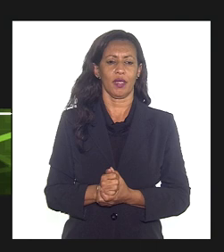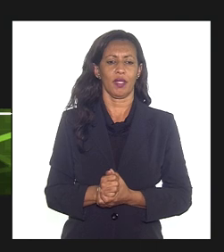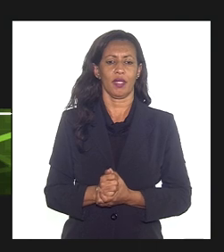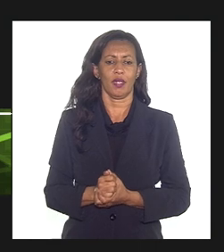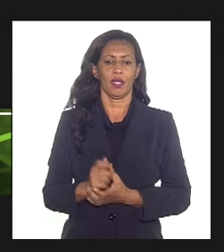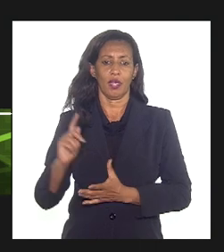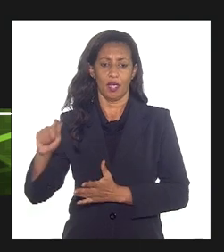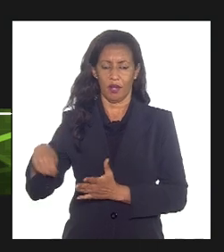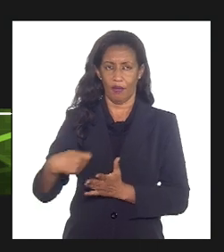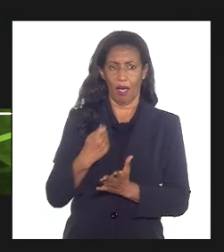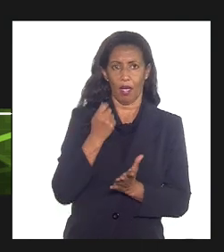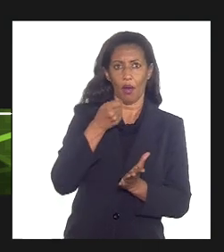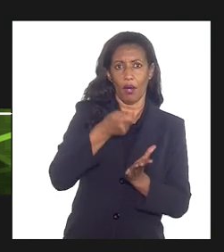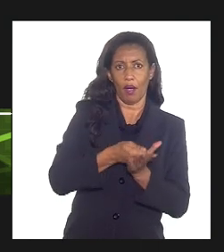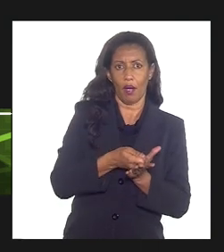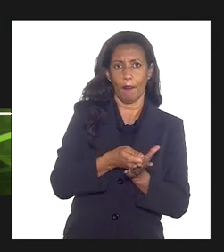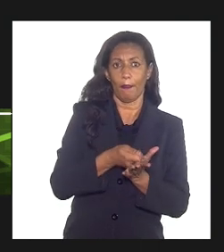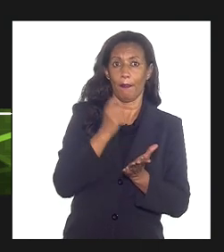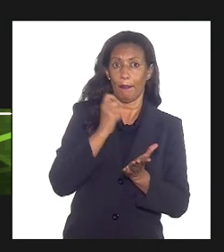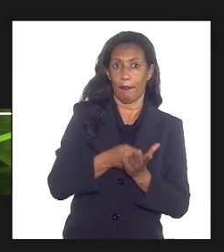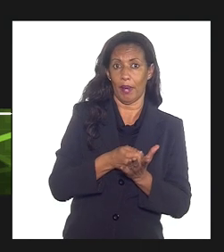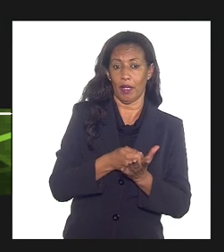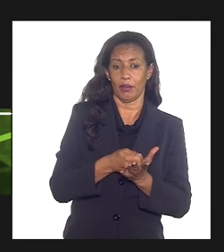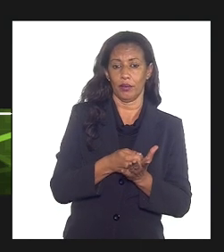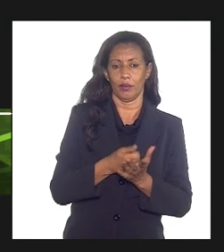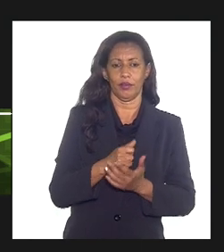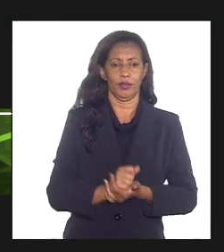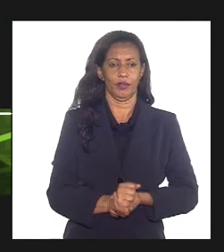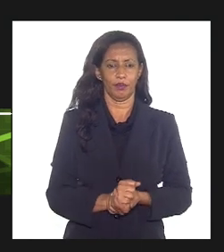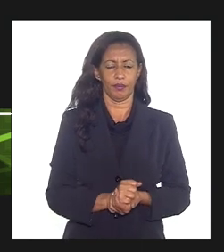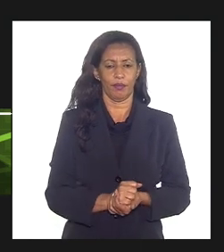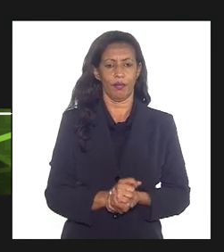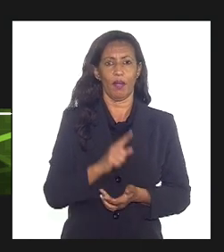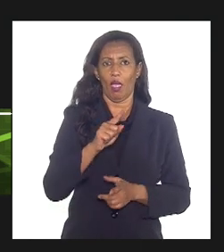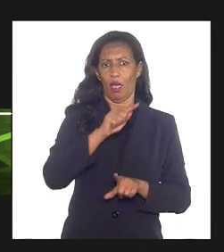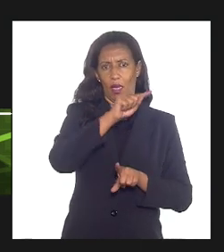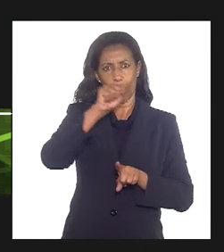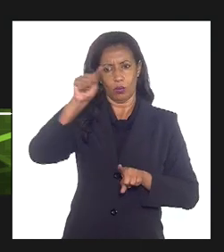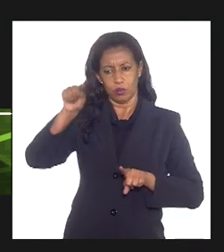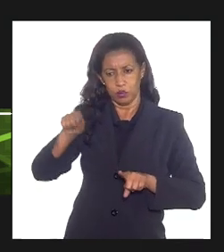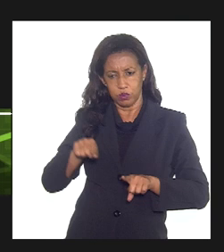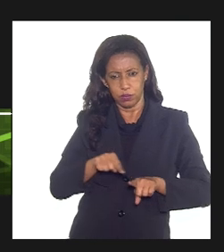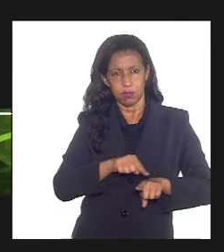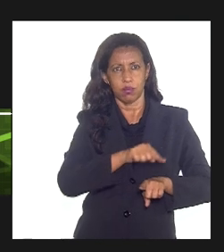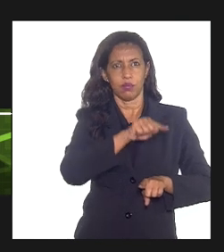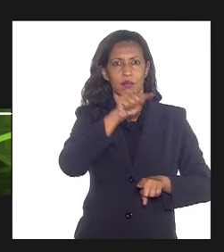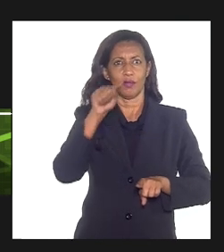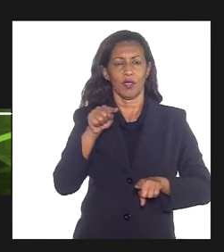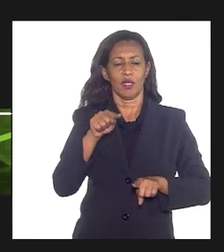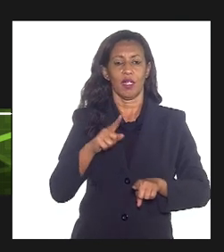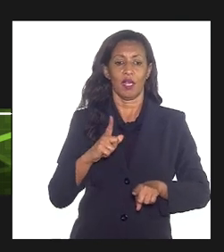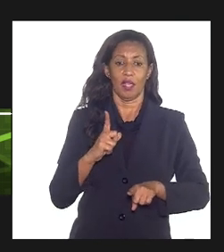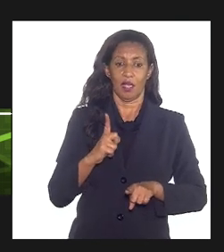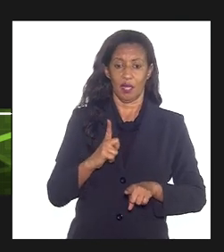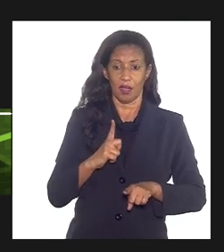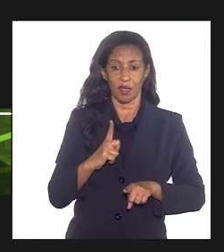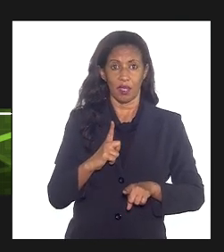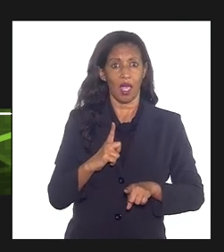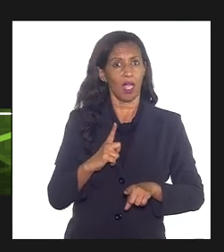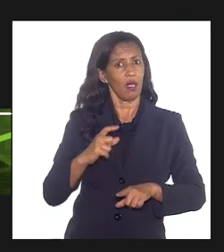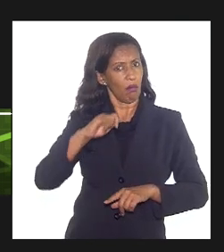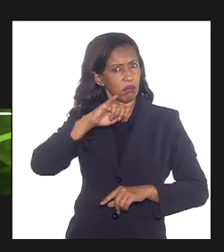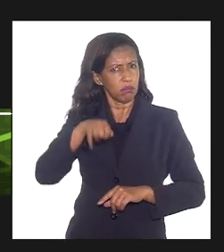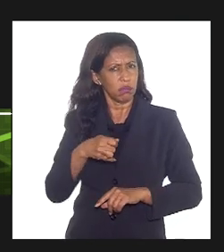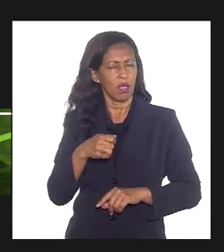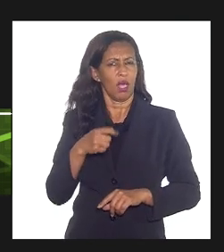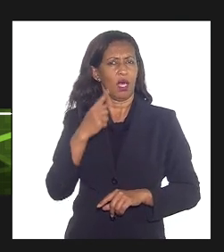pagadores de PE. Então, basicamente, esse é o ciclo. Existe a possibilidade de revisão dessa